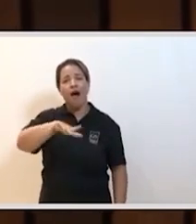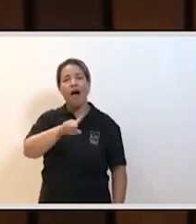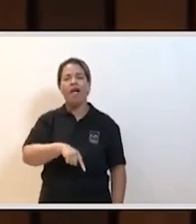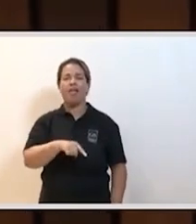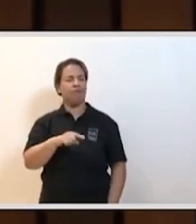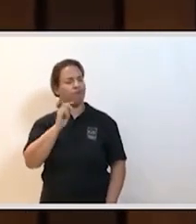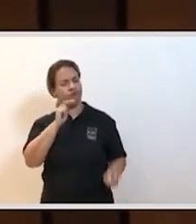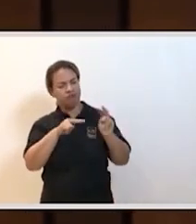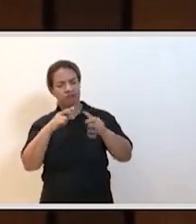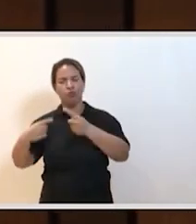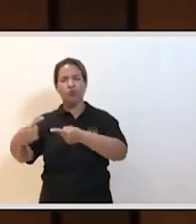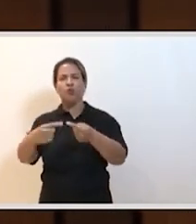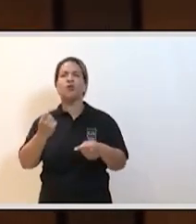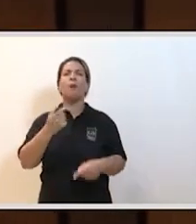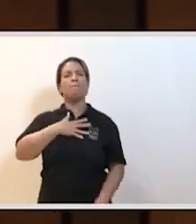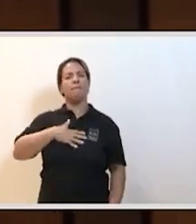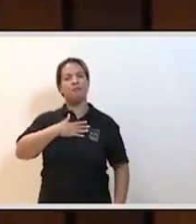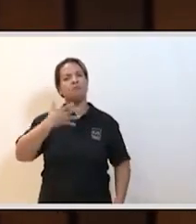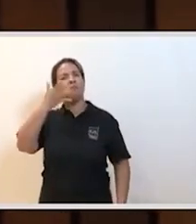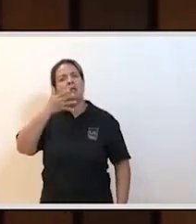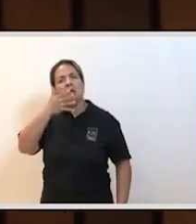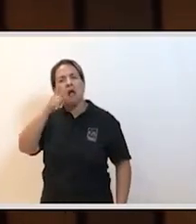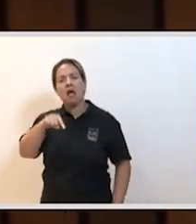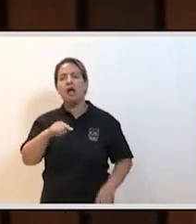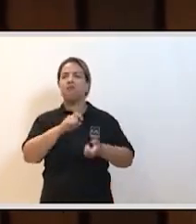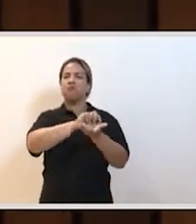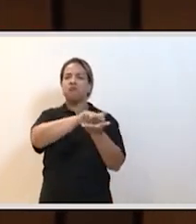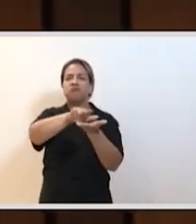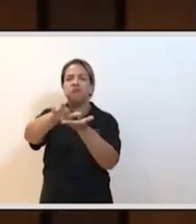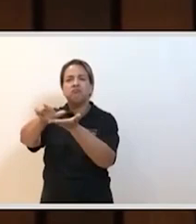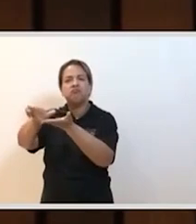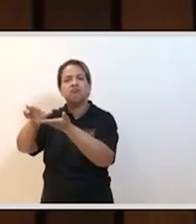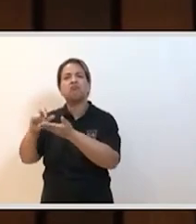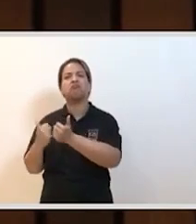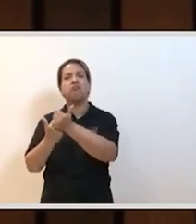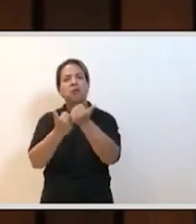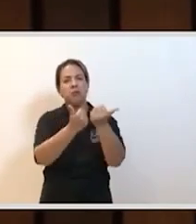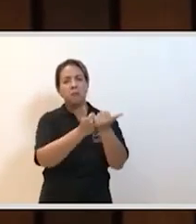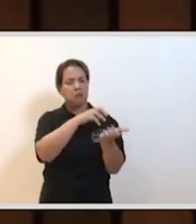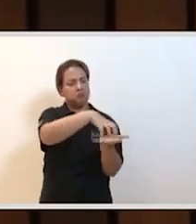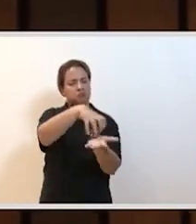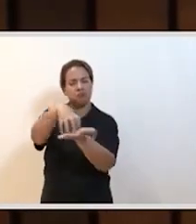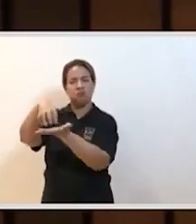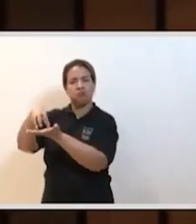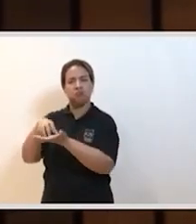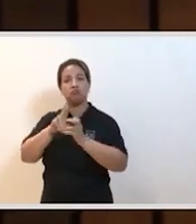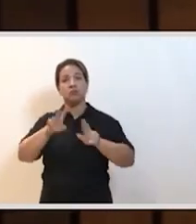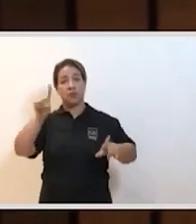isso enriquece muito o discurso, você ter tantos... a participação de tantos setores diferentes,